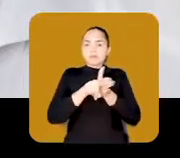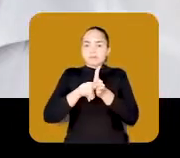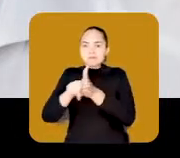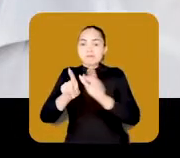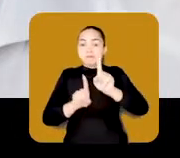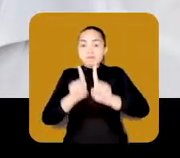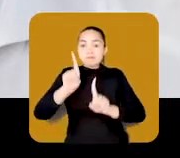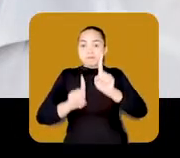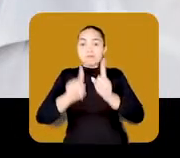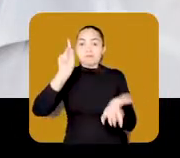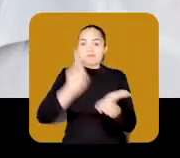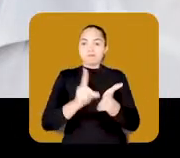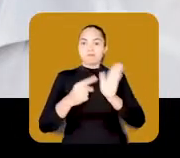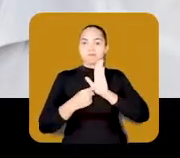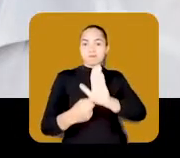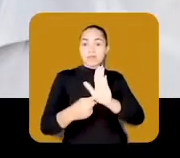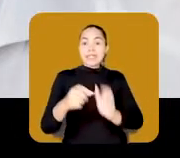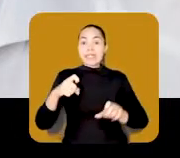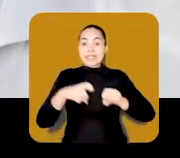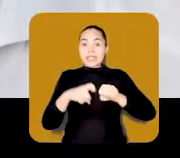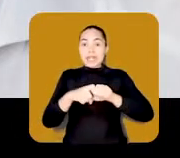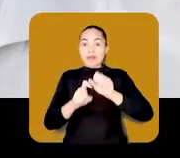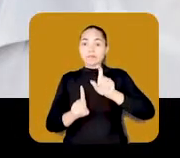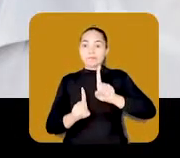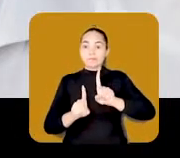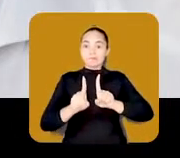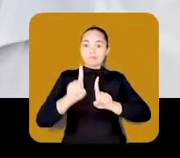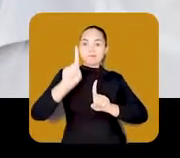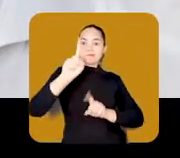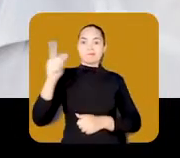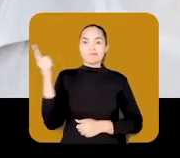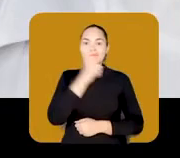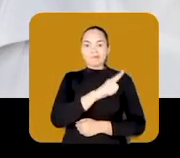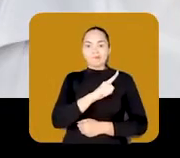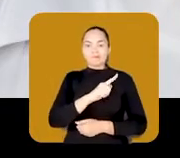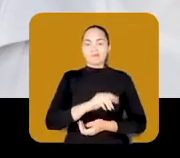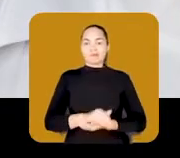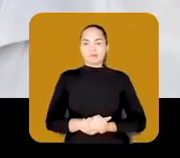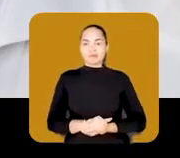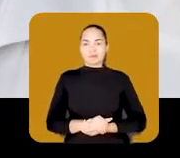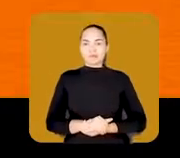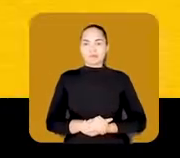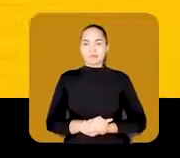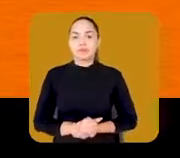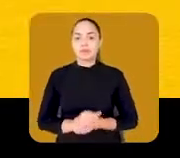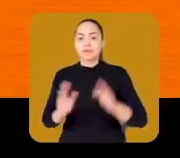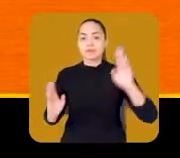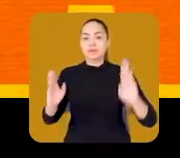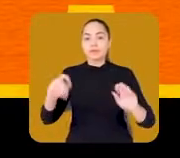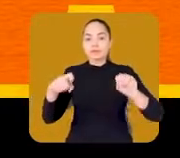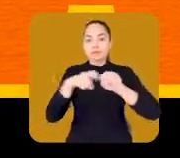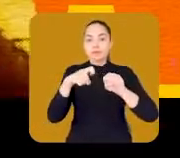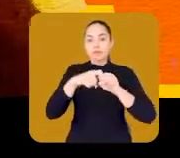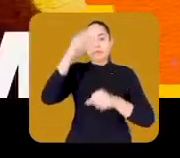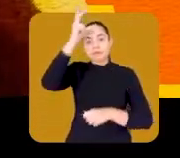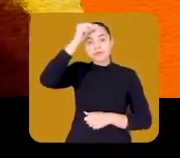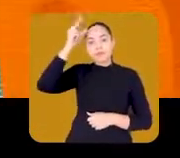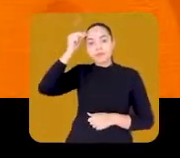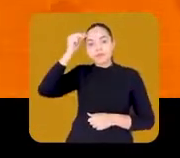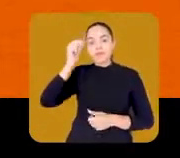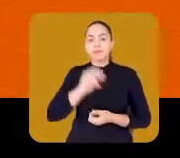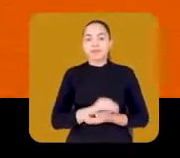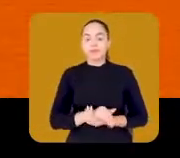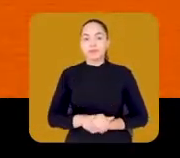Pesquisa Ibope confirma, Sarto é o candidato que mais cresce. Começa agora o programa